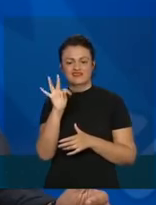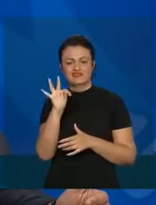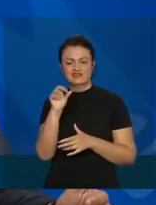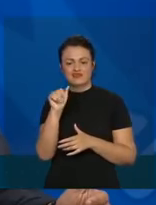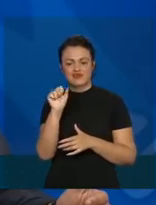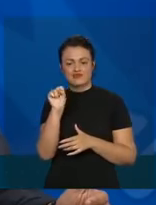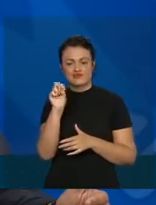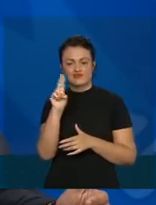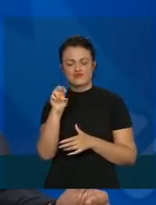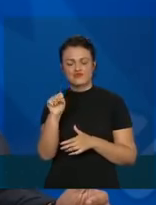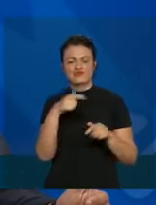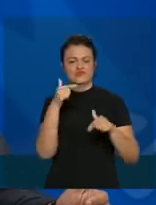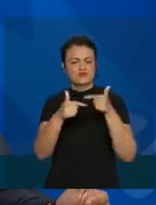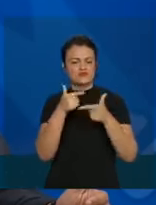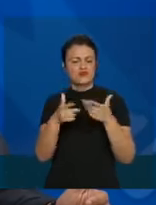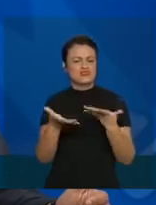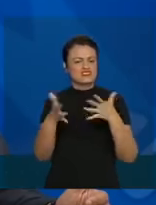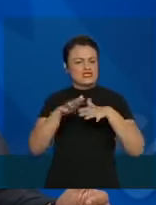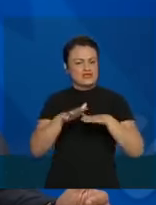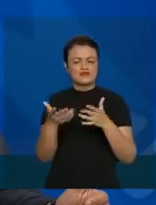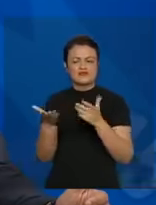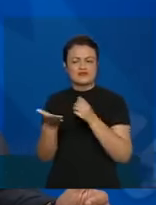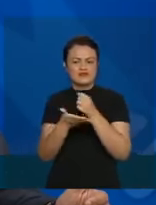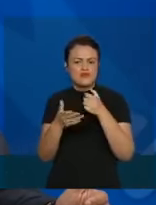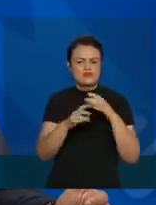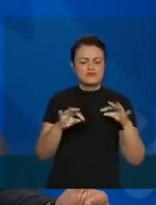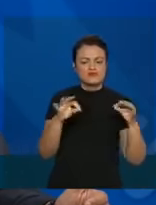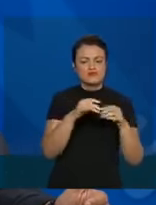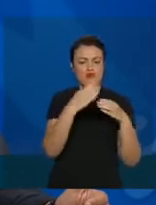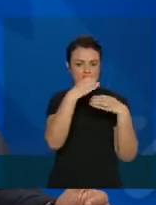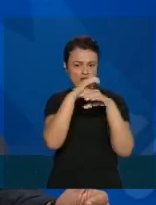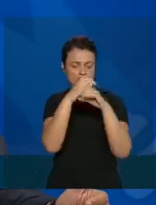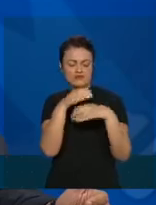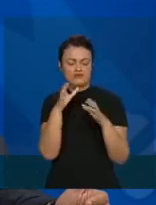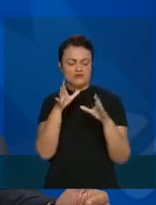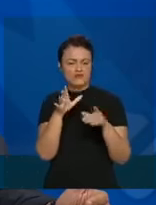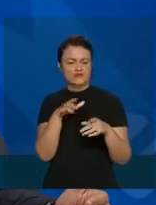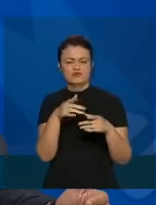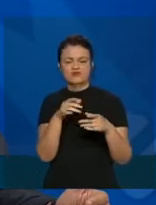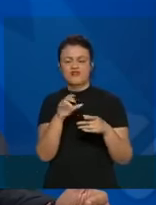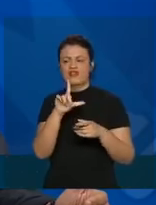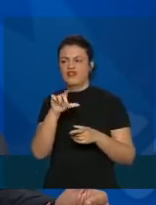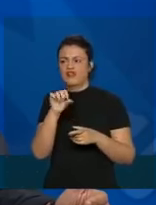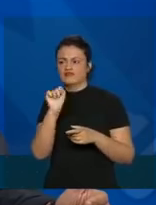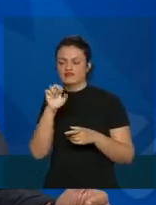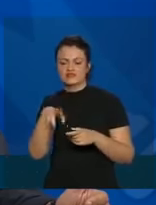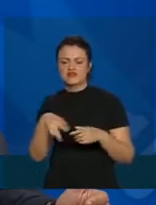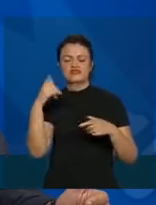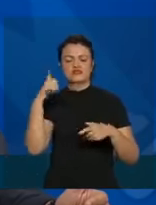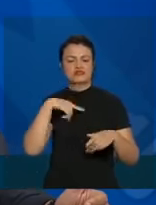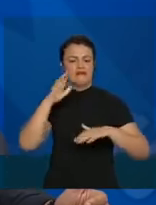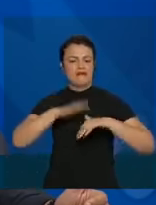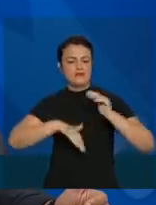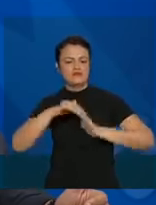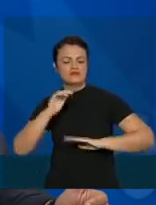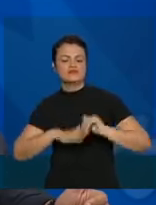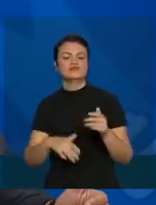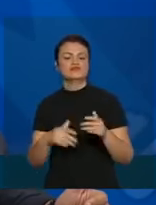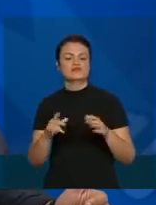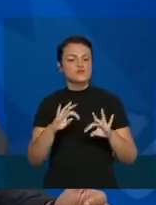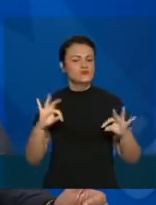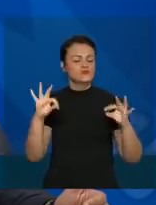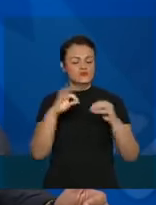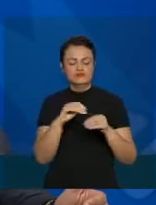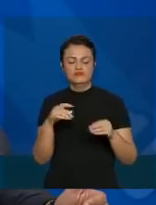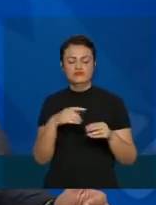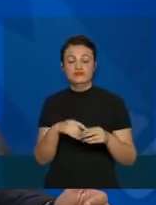importantíssimo de integração das bases. Os laboratórios centrais, os LACENs, capacitados, todos eles